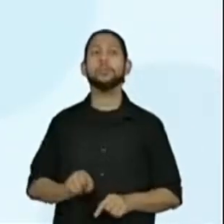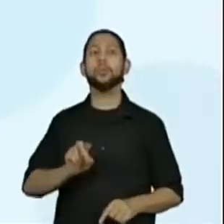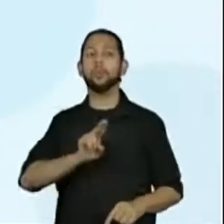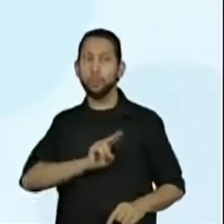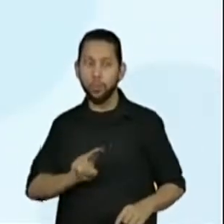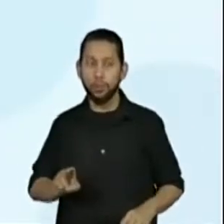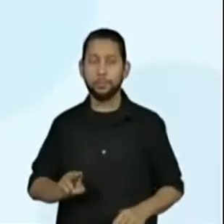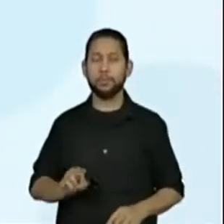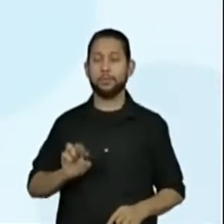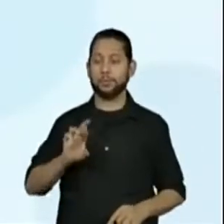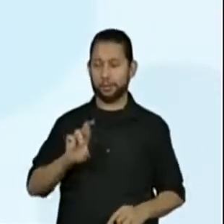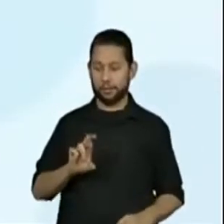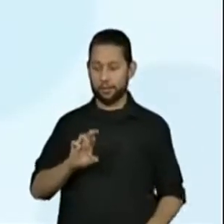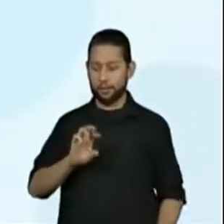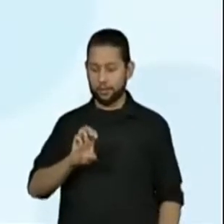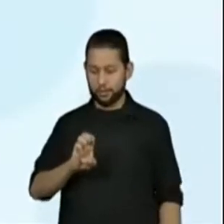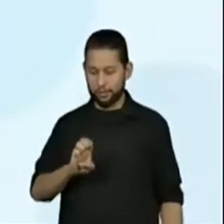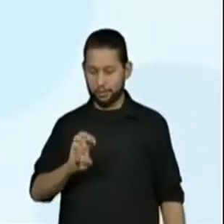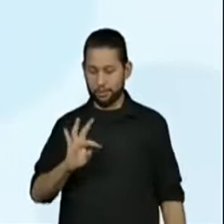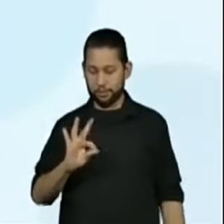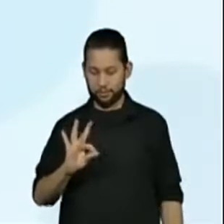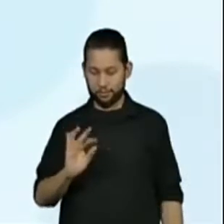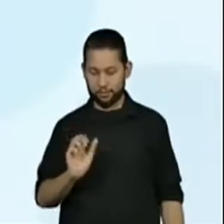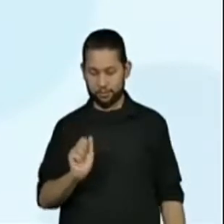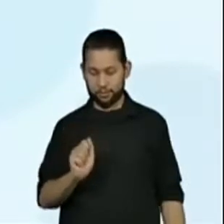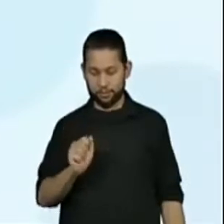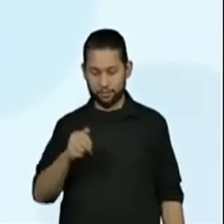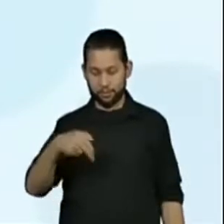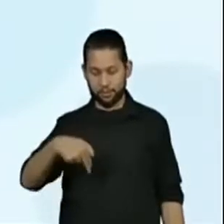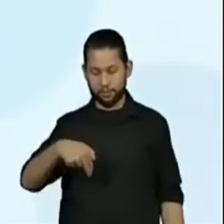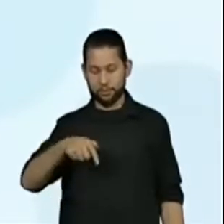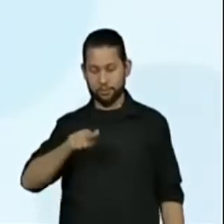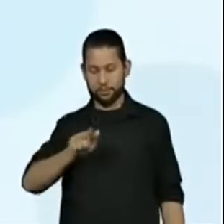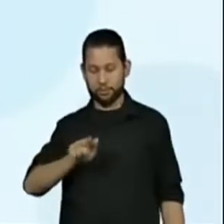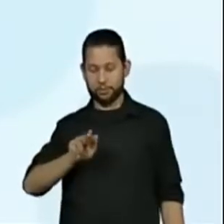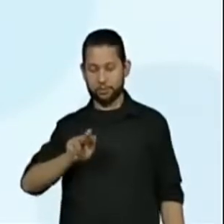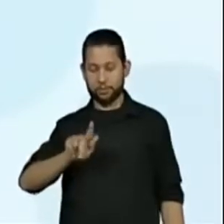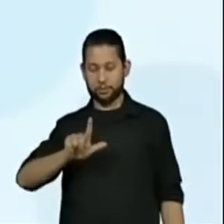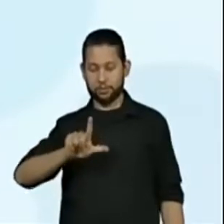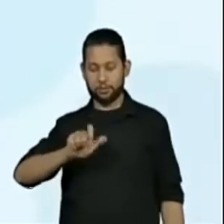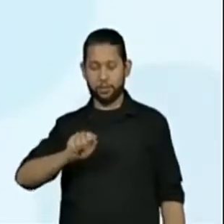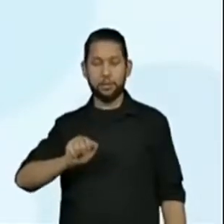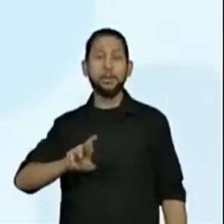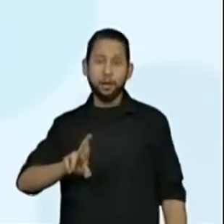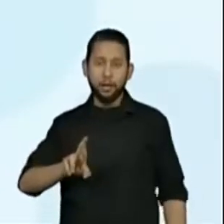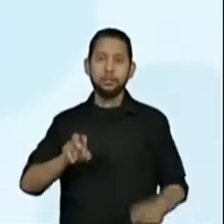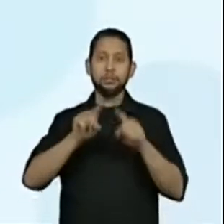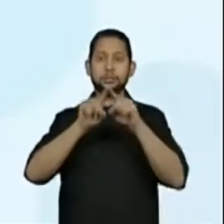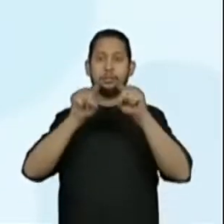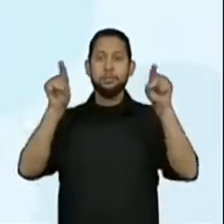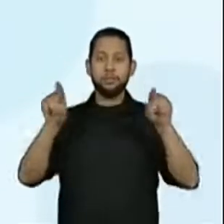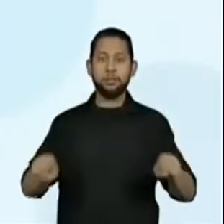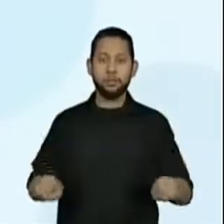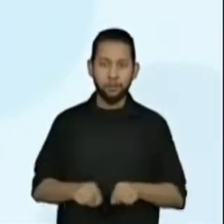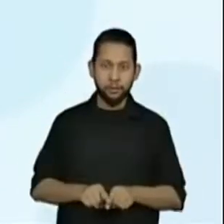retangular.